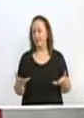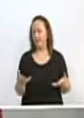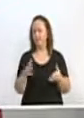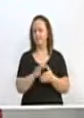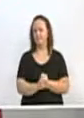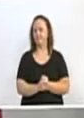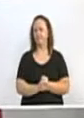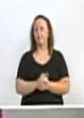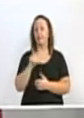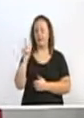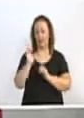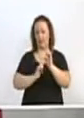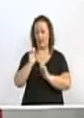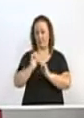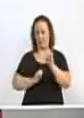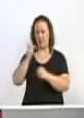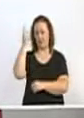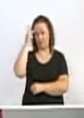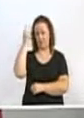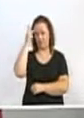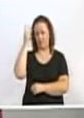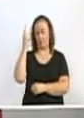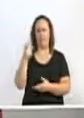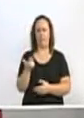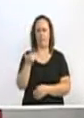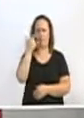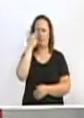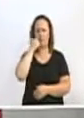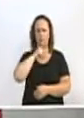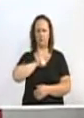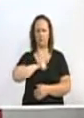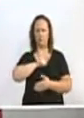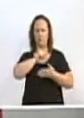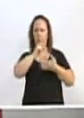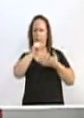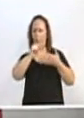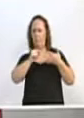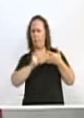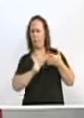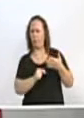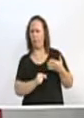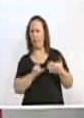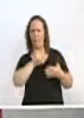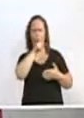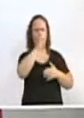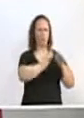recebeu benefícios que nenhuma empresa recebeu ao longo da sua vida no município de Blumenau.